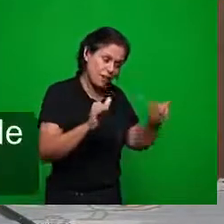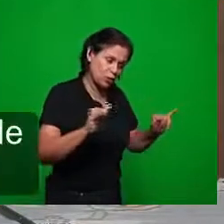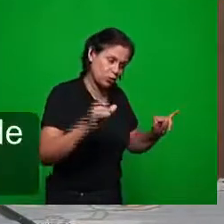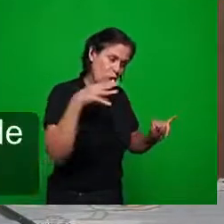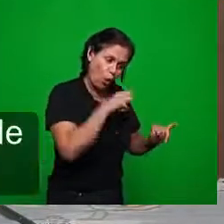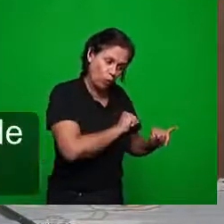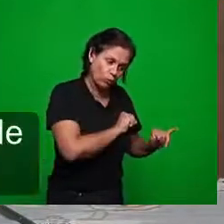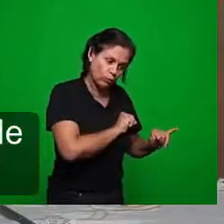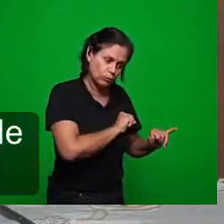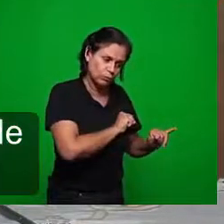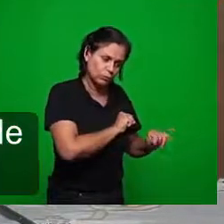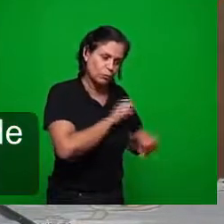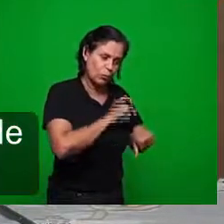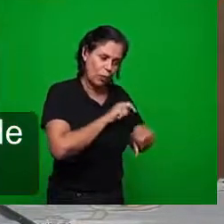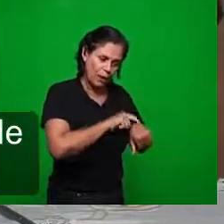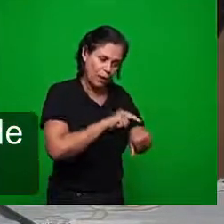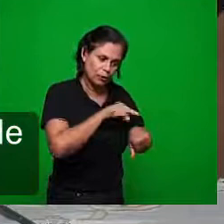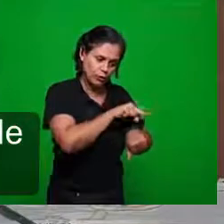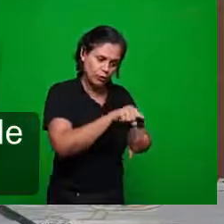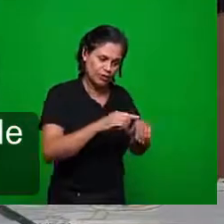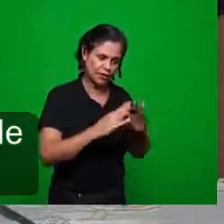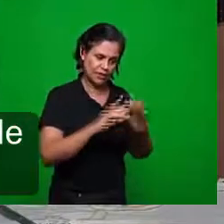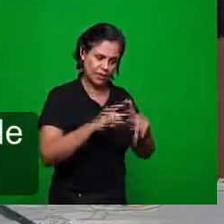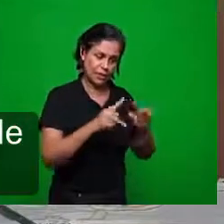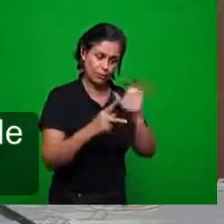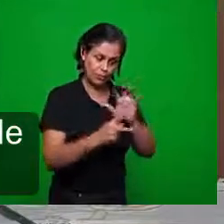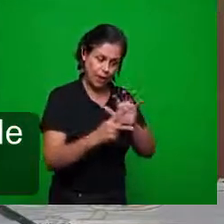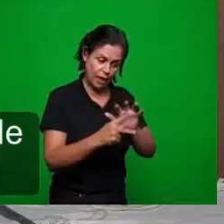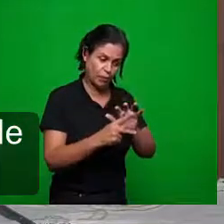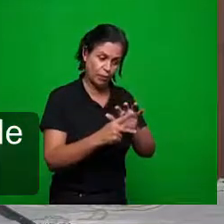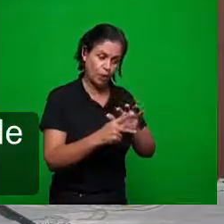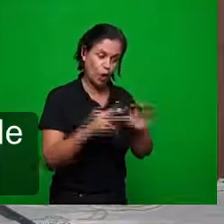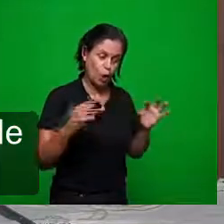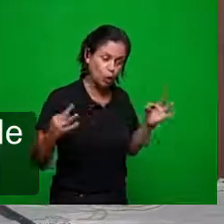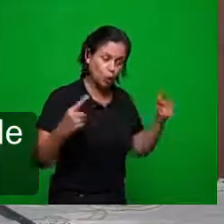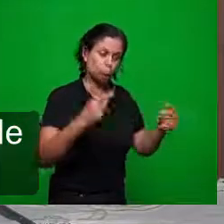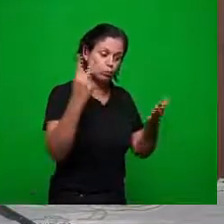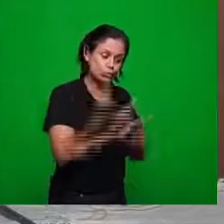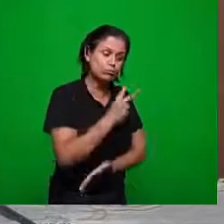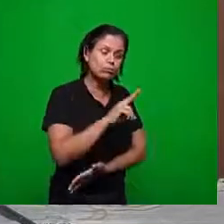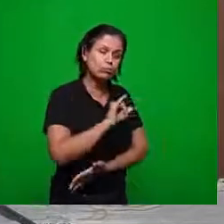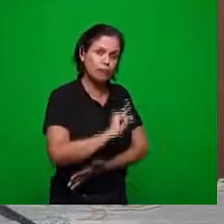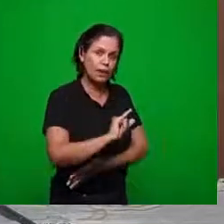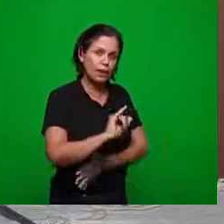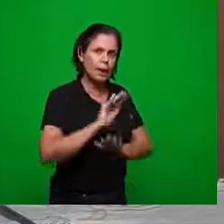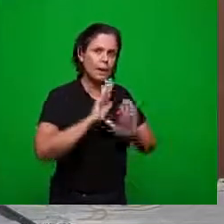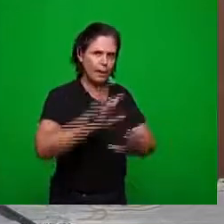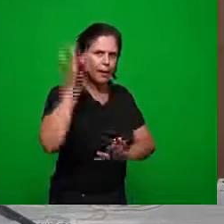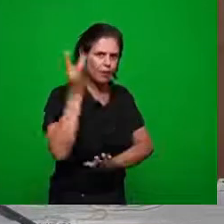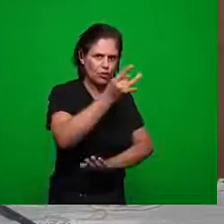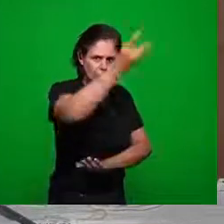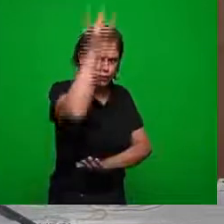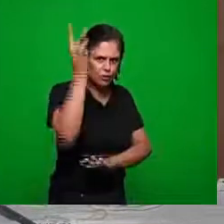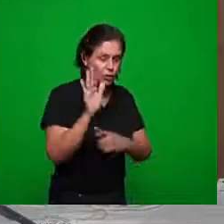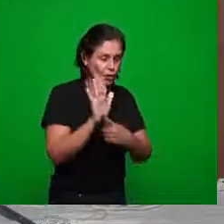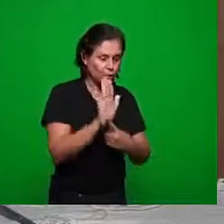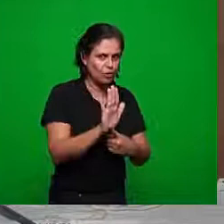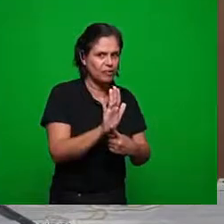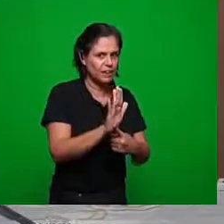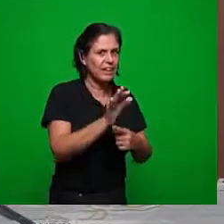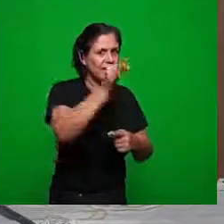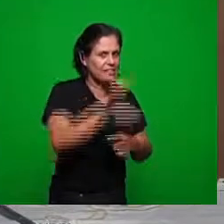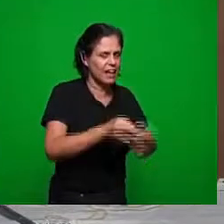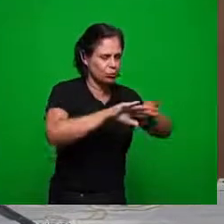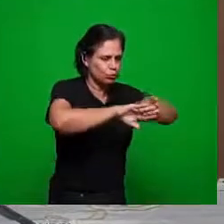nesse período tudo ia acontecer mas ele ia mostrar direitinho onde estava a carne